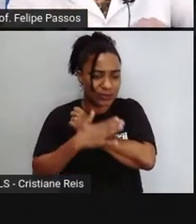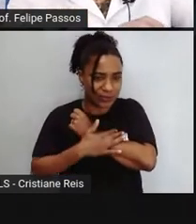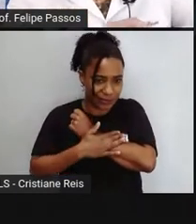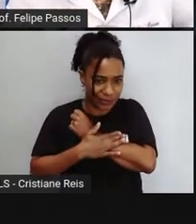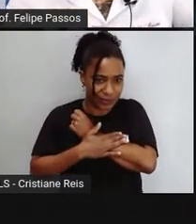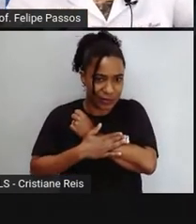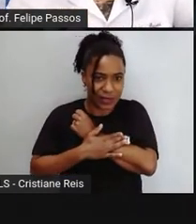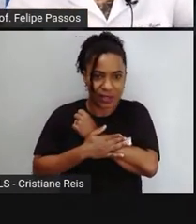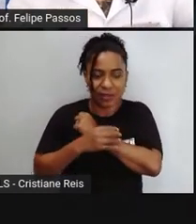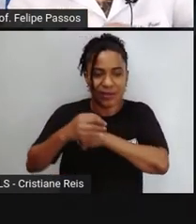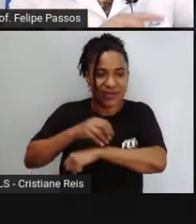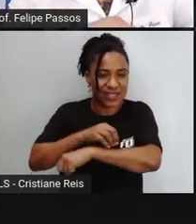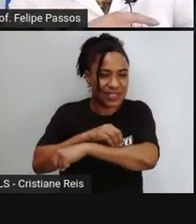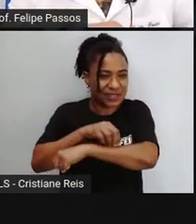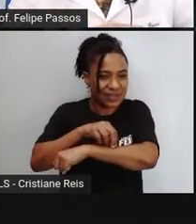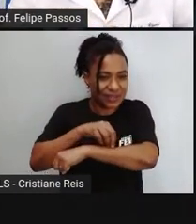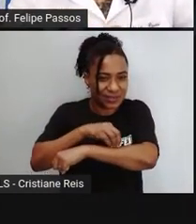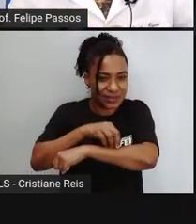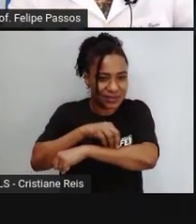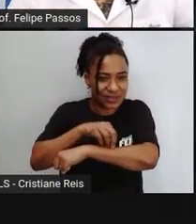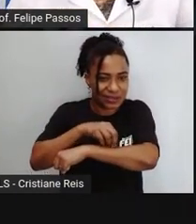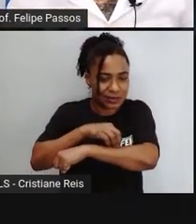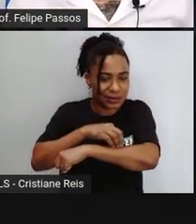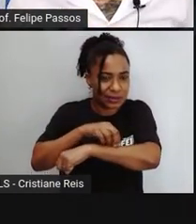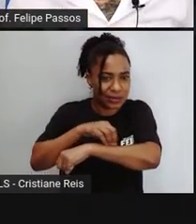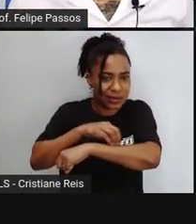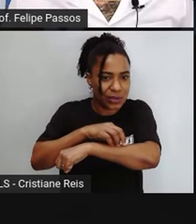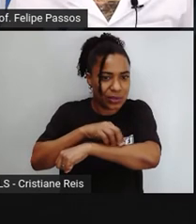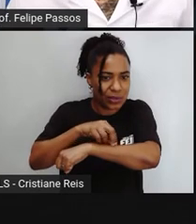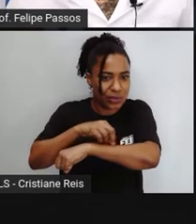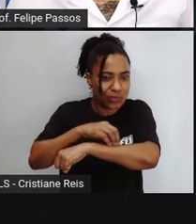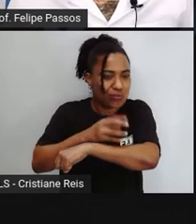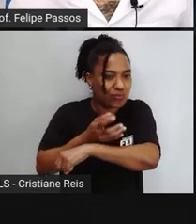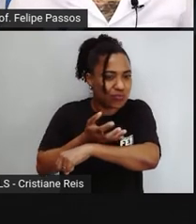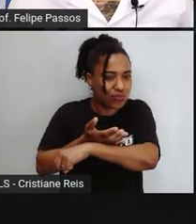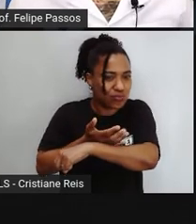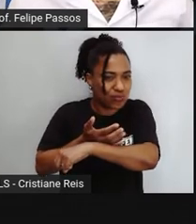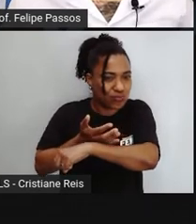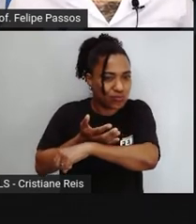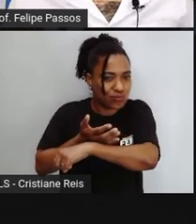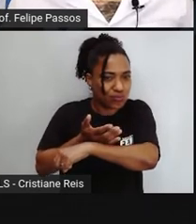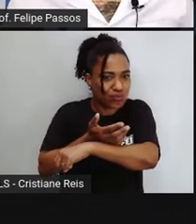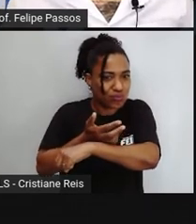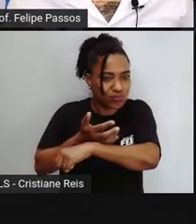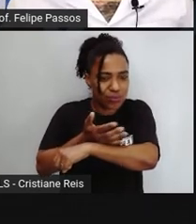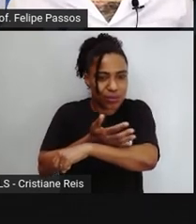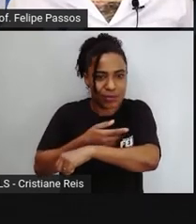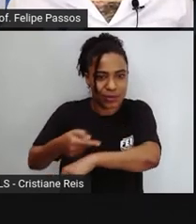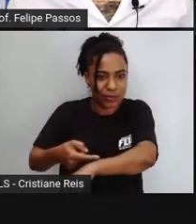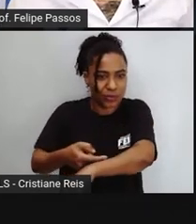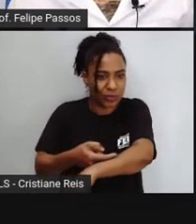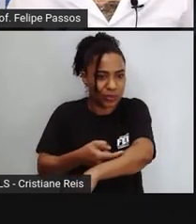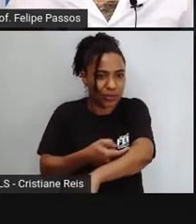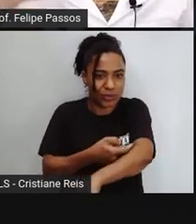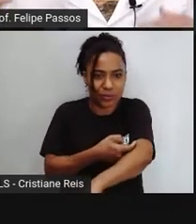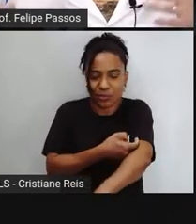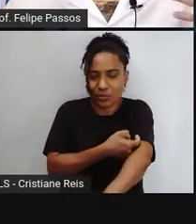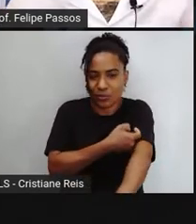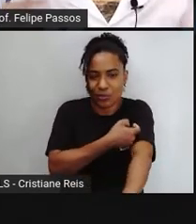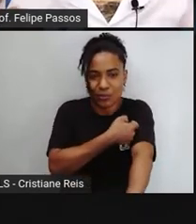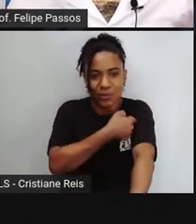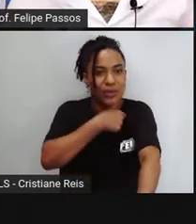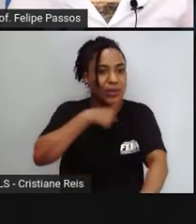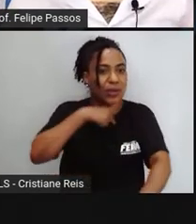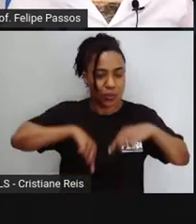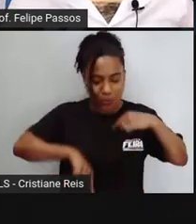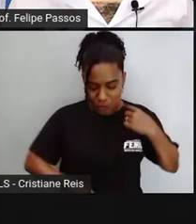local fica formigando. Então a pessoa não sente dor ali. Só que o problema é que esse veneno entra na corrente sanguínea, e ele começa a causar